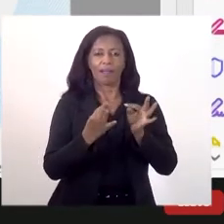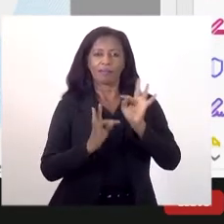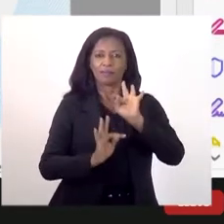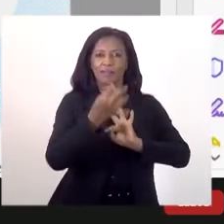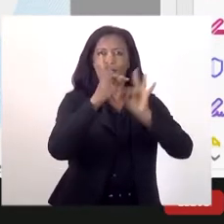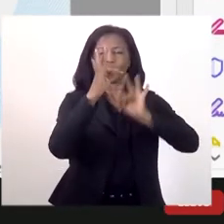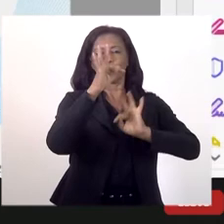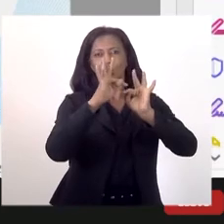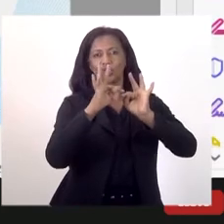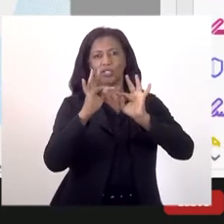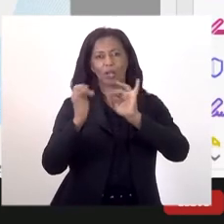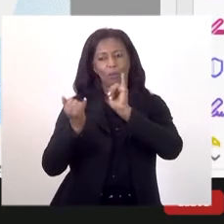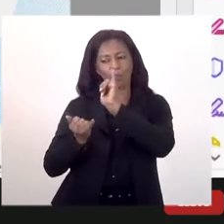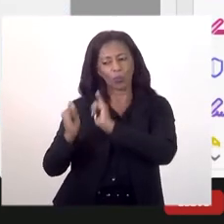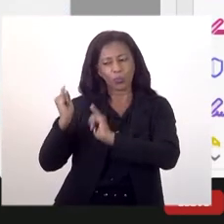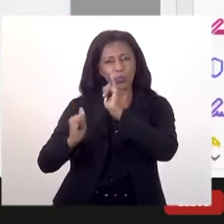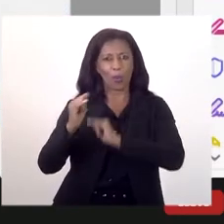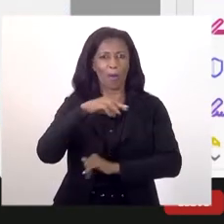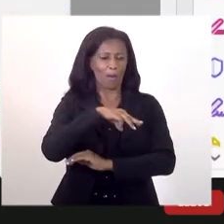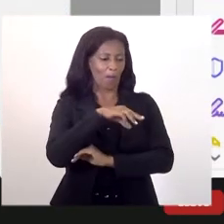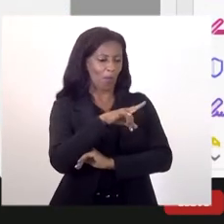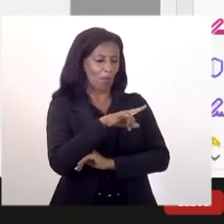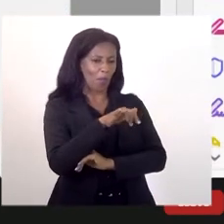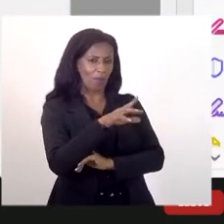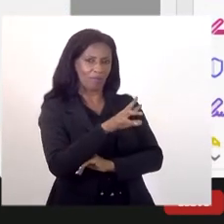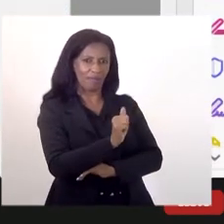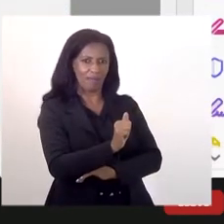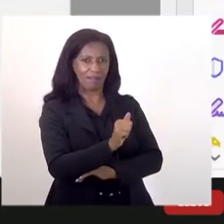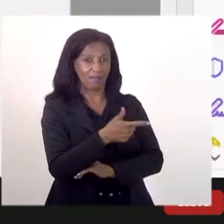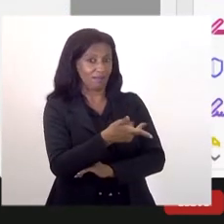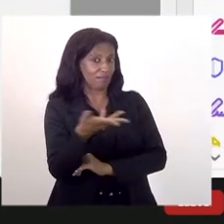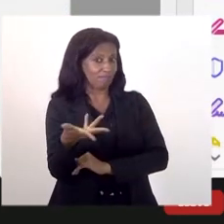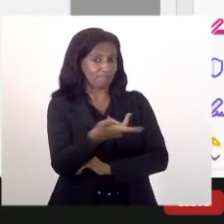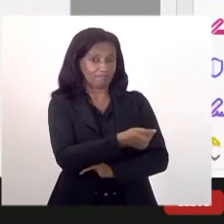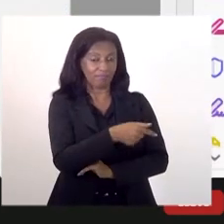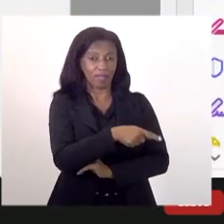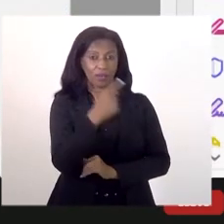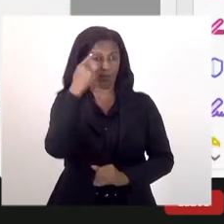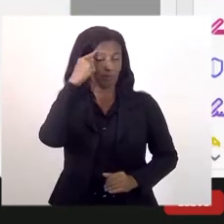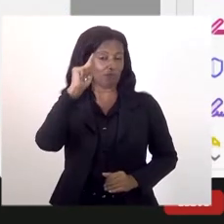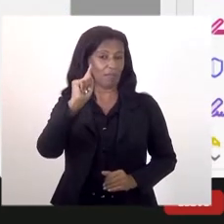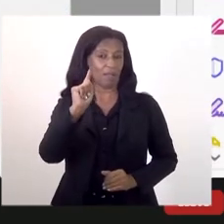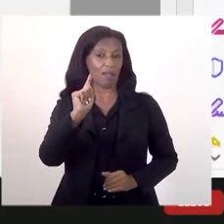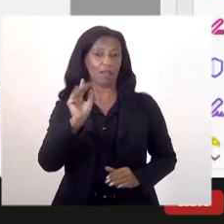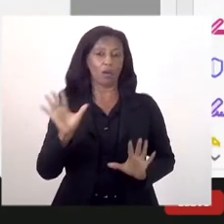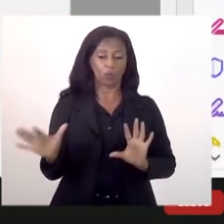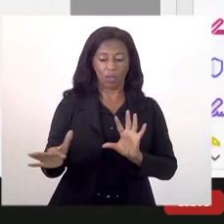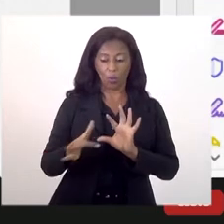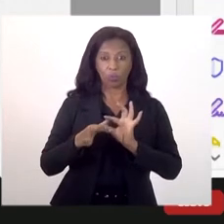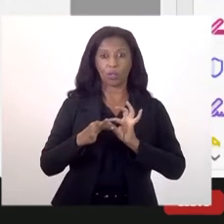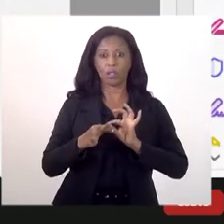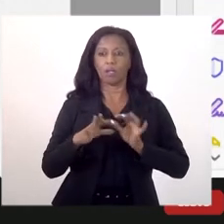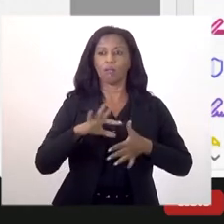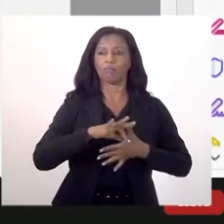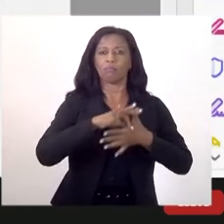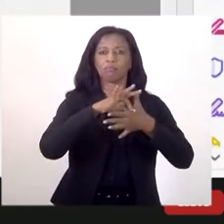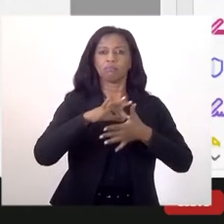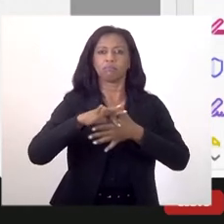moderna. e aí nós teríamos um diferencial incrível aqui no nosso local. E aí a nossa ideia era reunir as lideranças